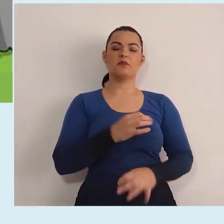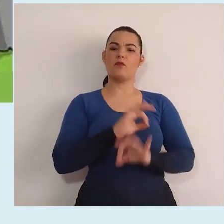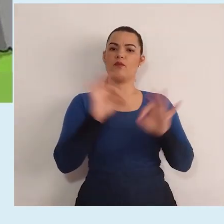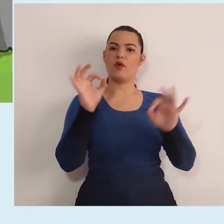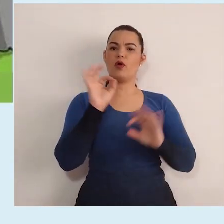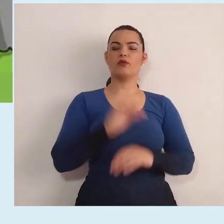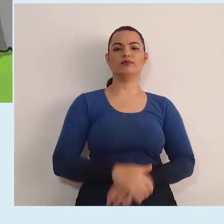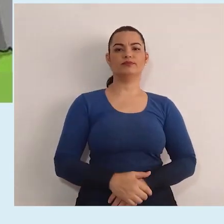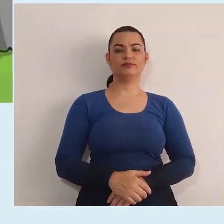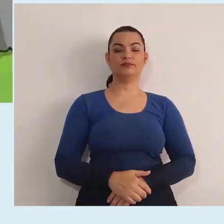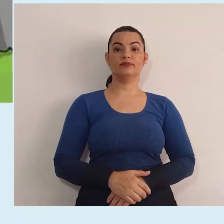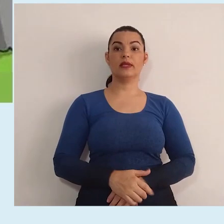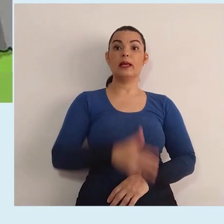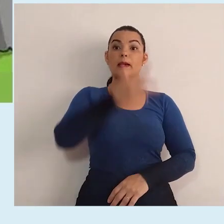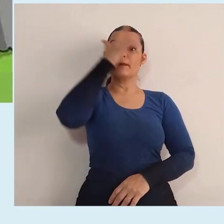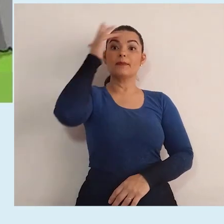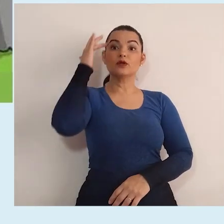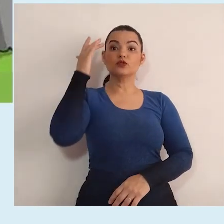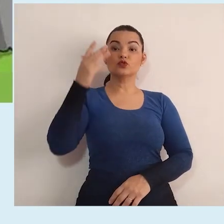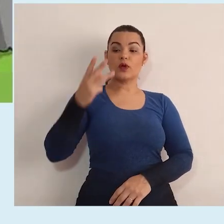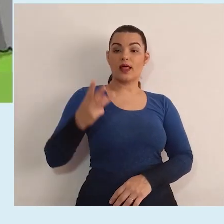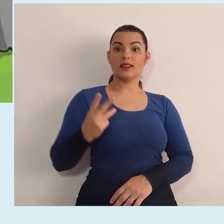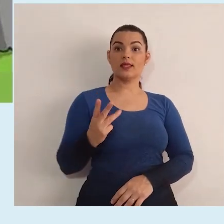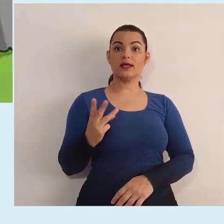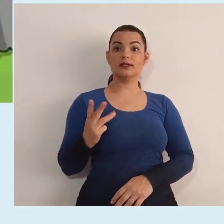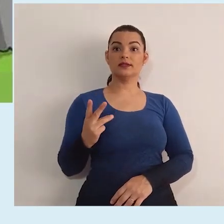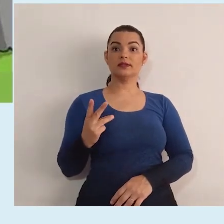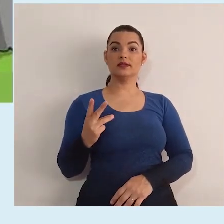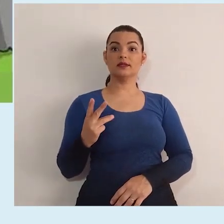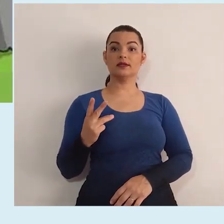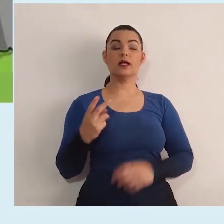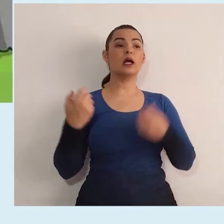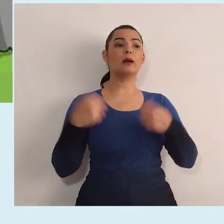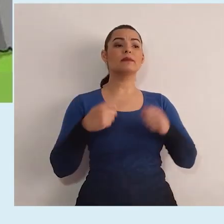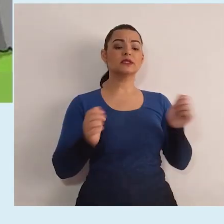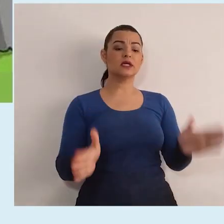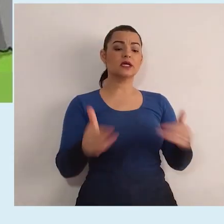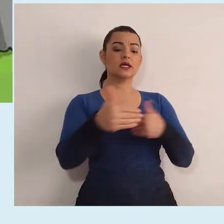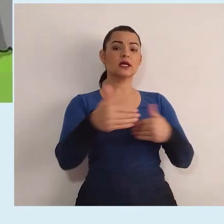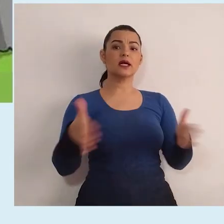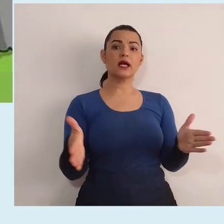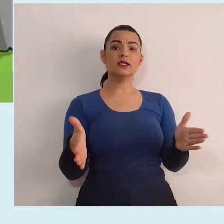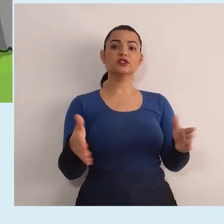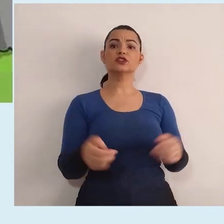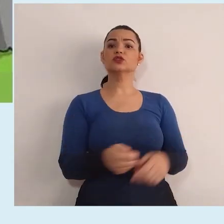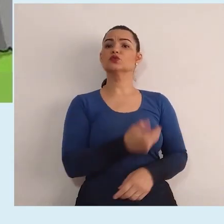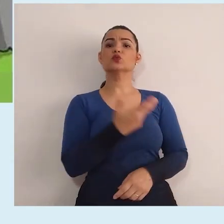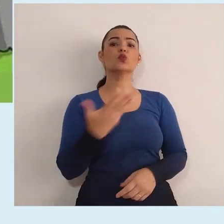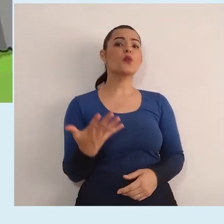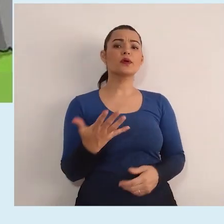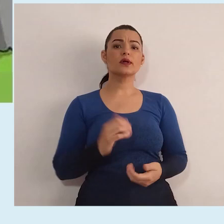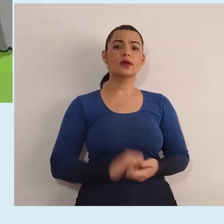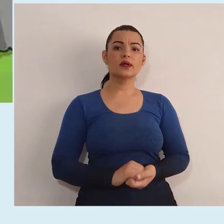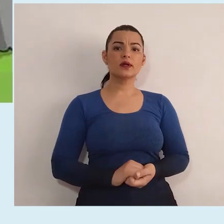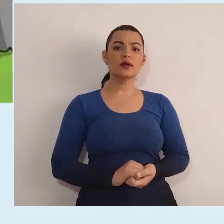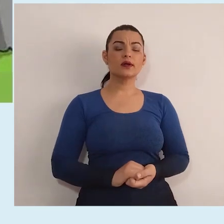caixote é adequado. E para a terceira pessoa, ela precisa de quantos caixotes?